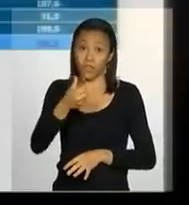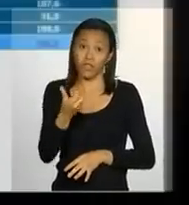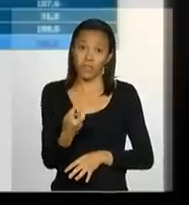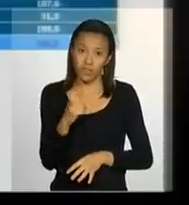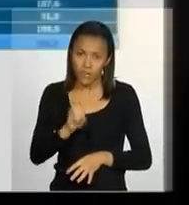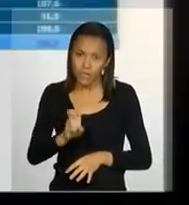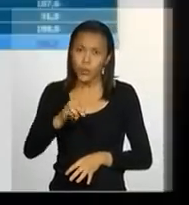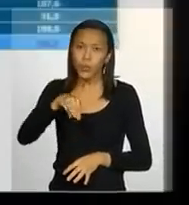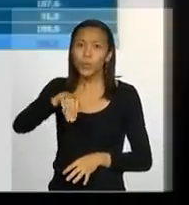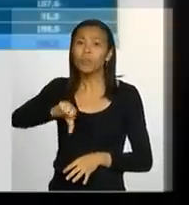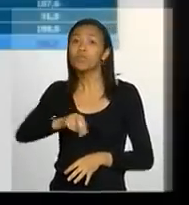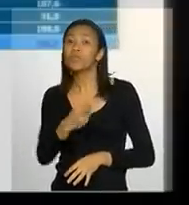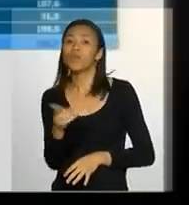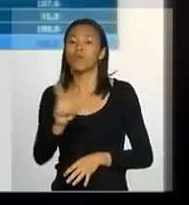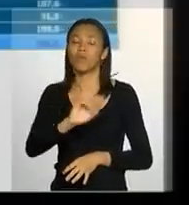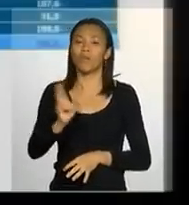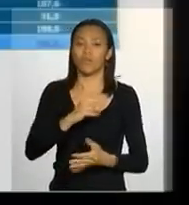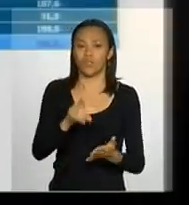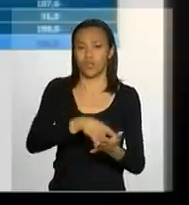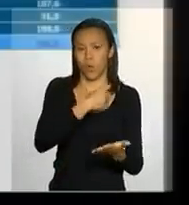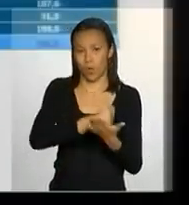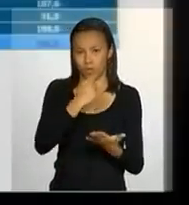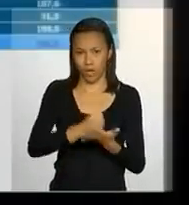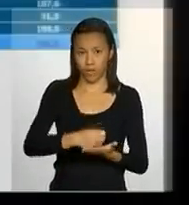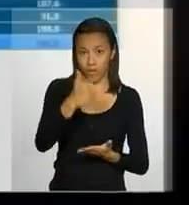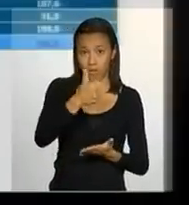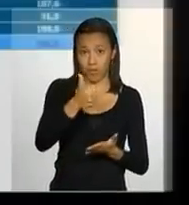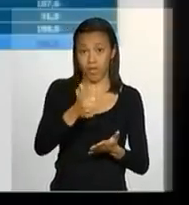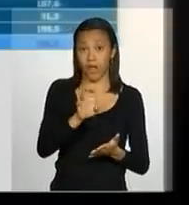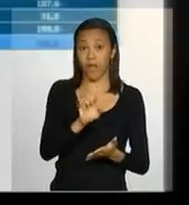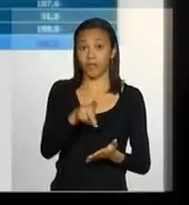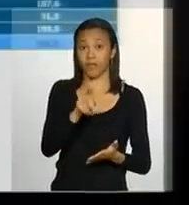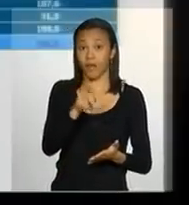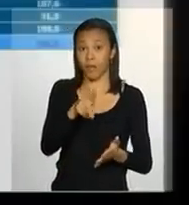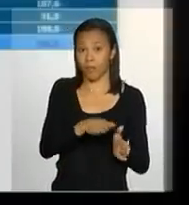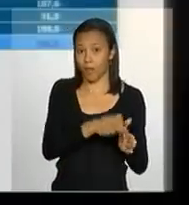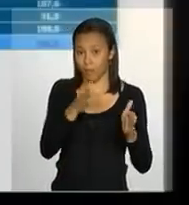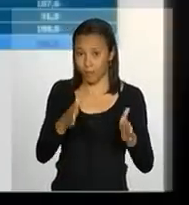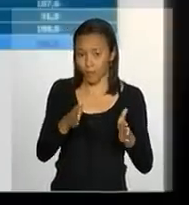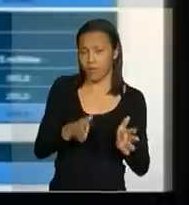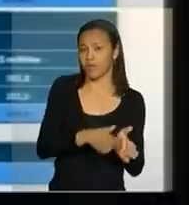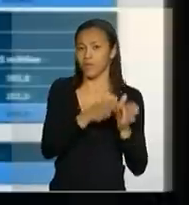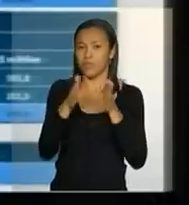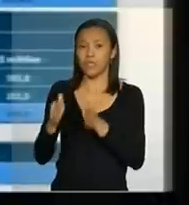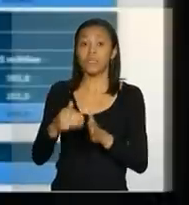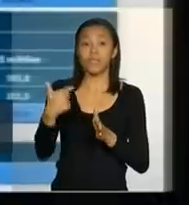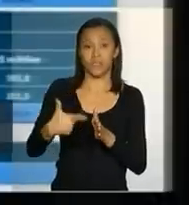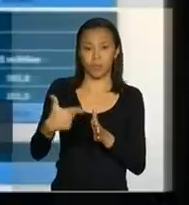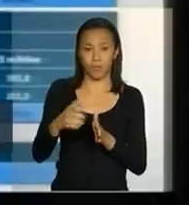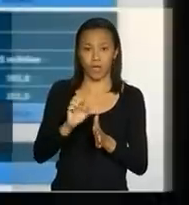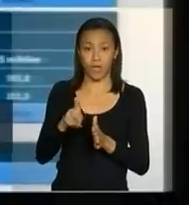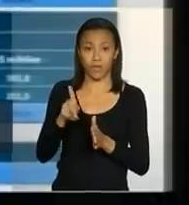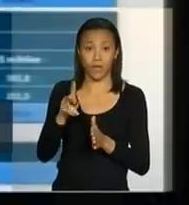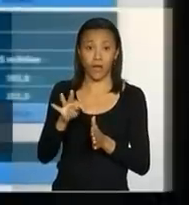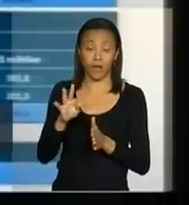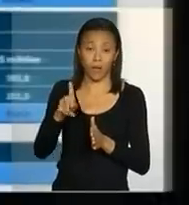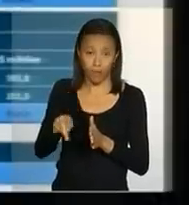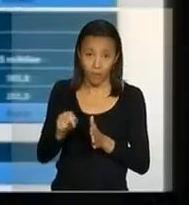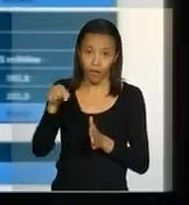do contratado naquela primeira etapa. numa segunda etapa, pode avançar, nós tivemos aí